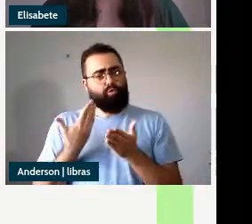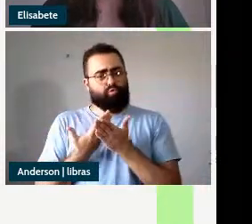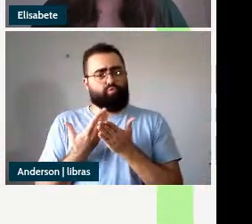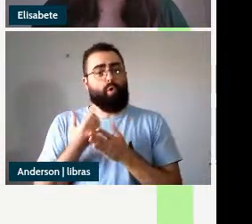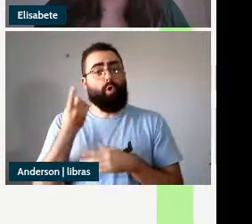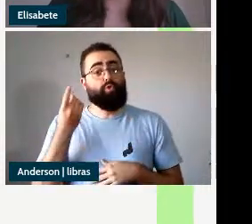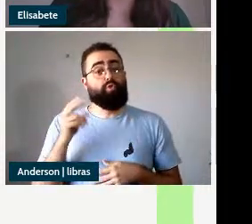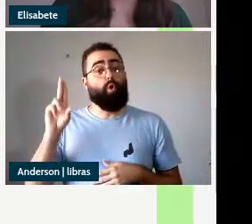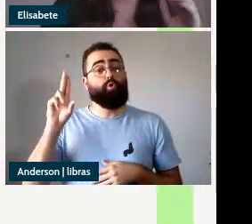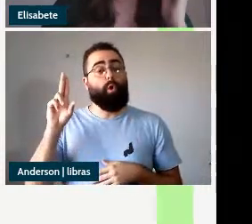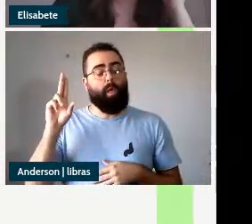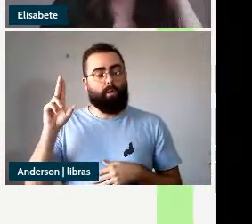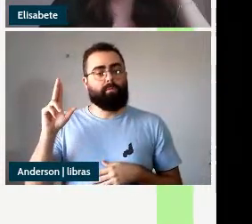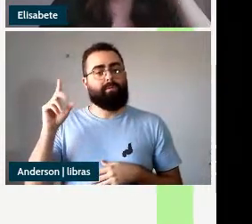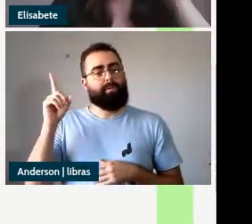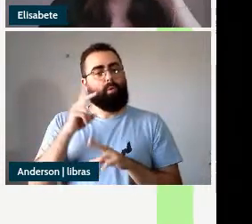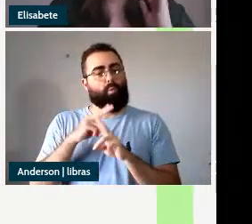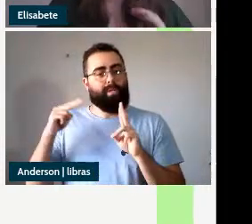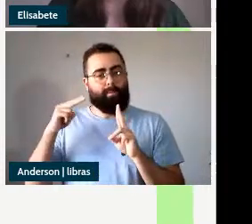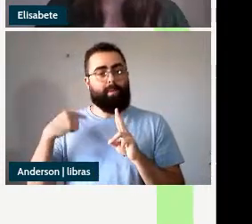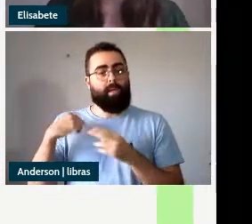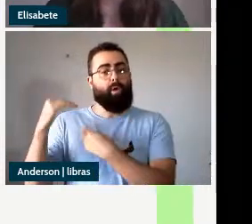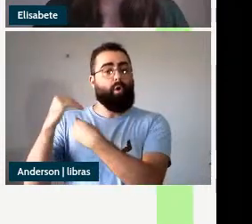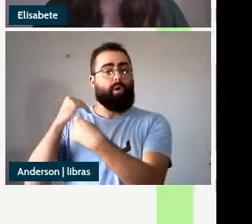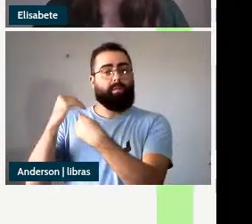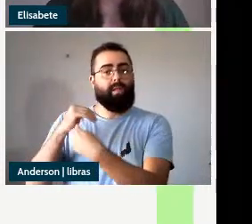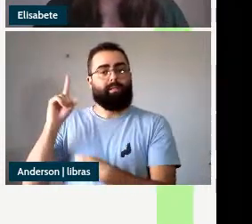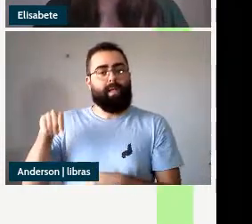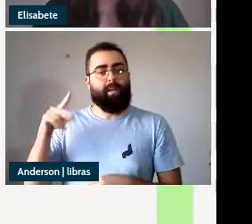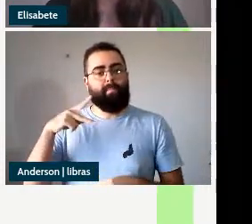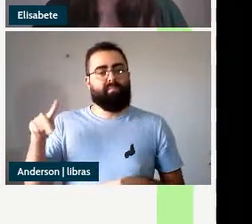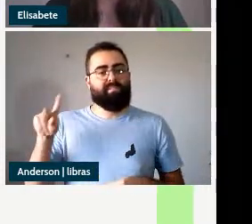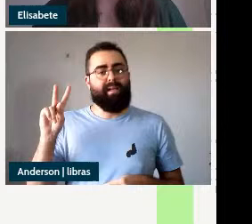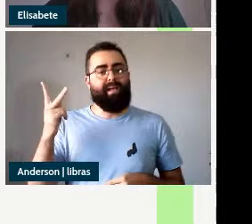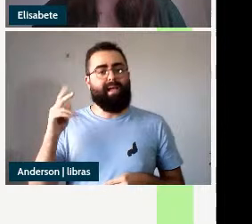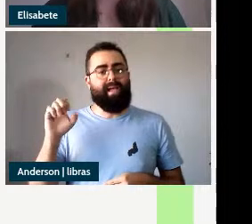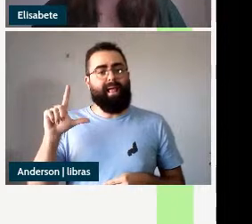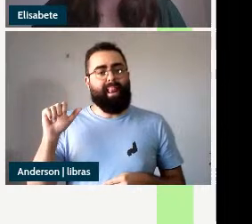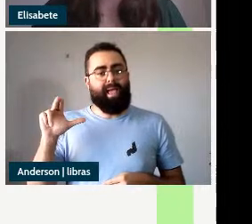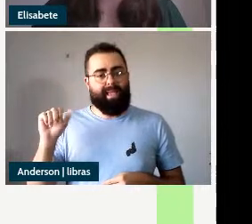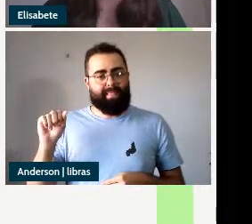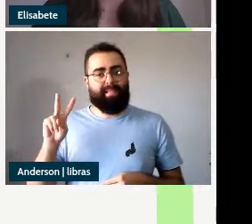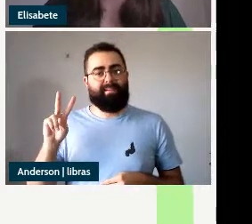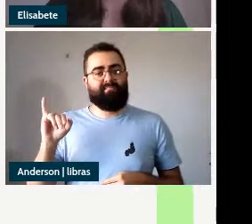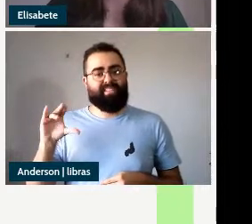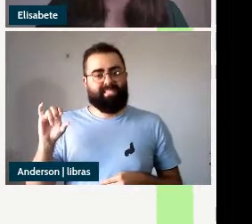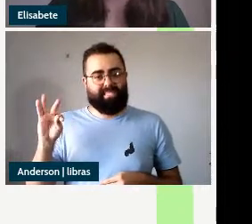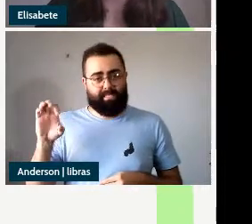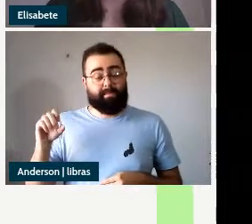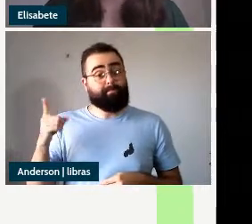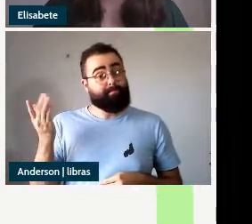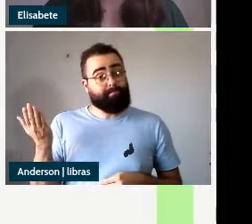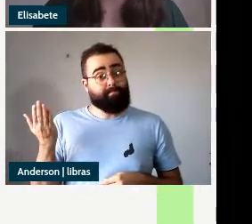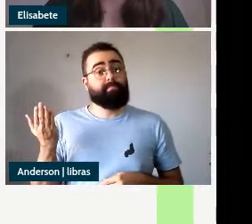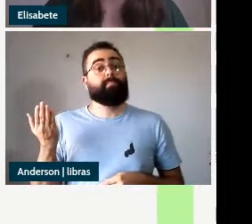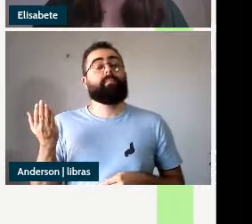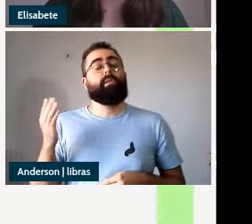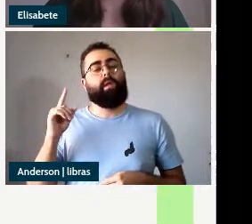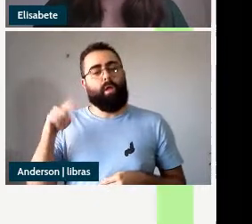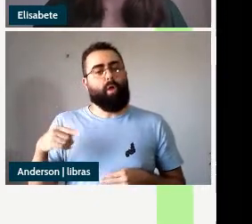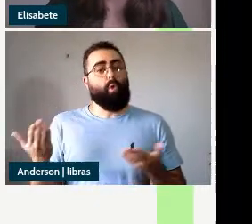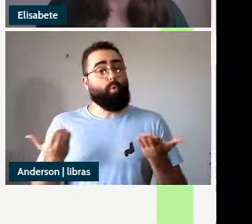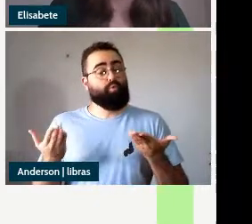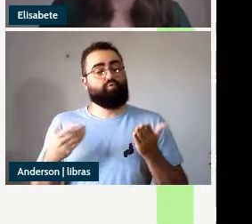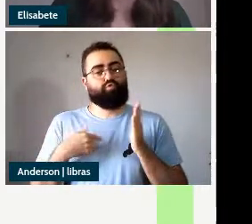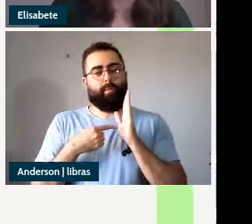professora Helena Guerra Vicente e esse trabalho que eu vou apresentar hoje é o resultado da minha dissertação de mestrado